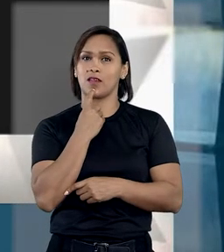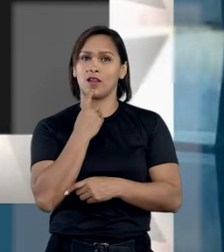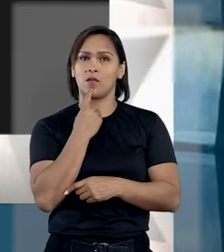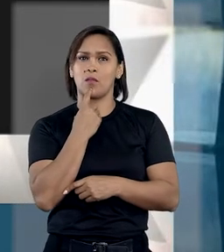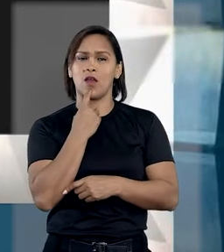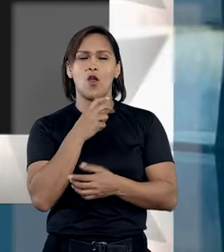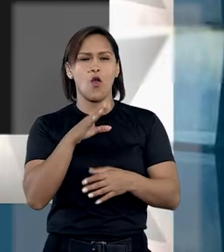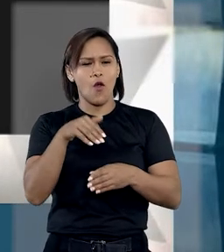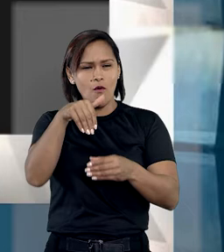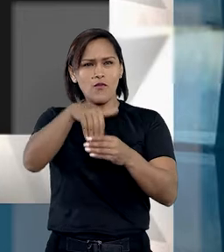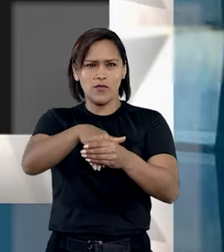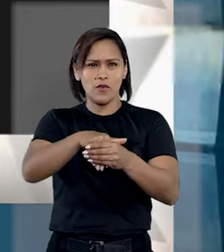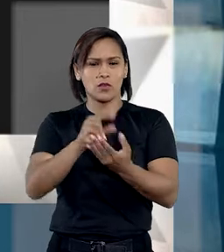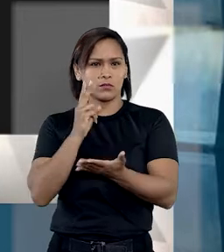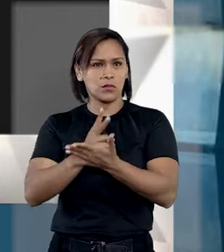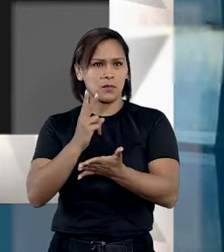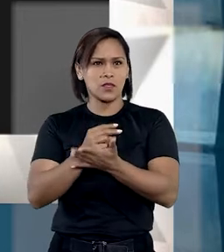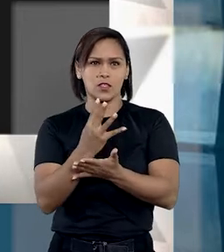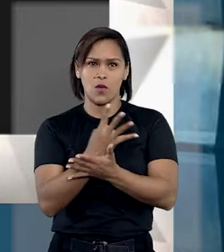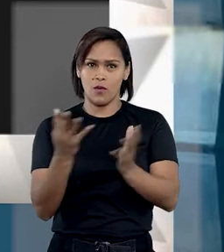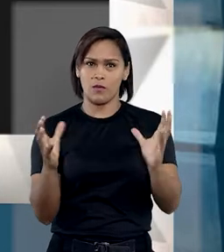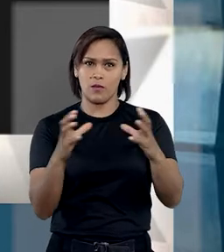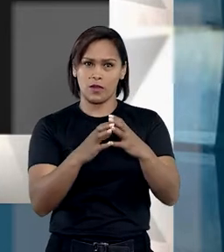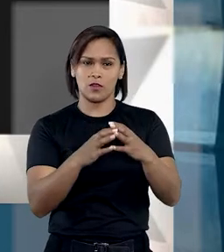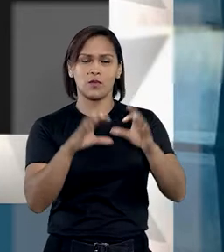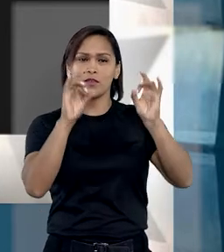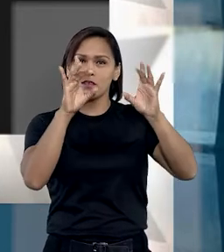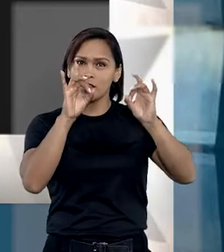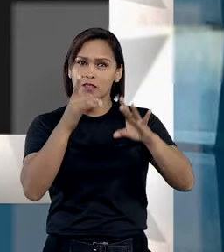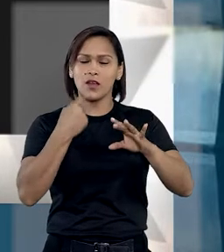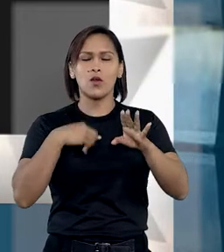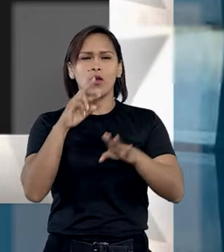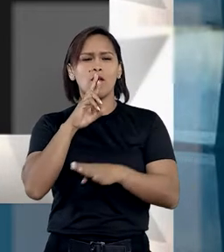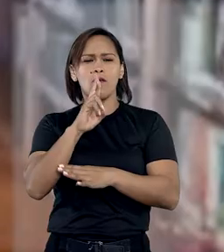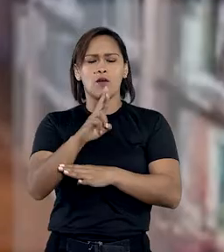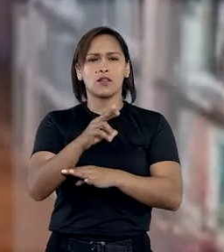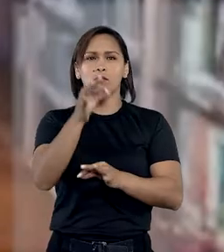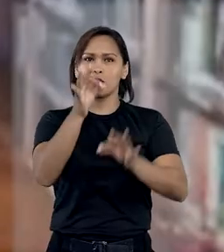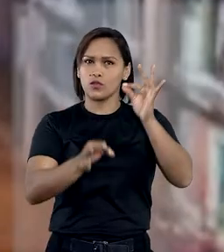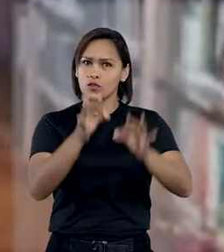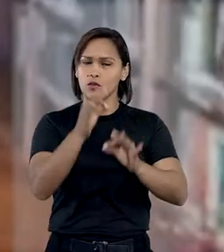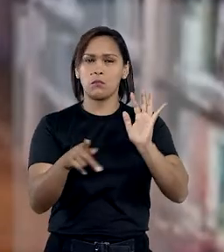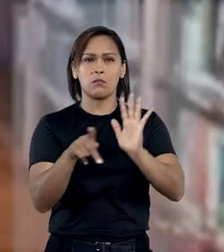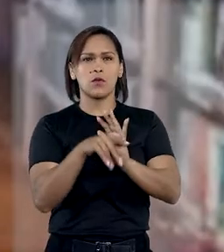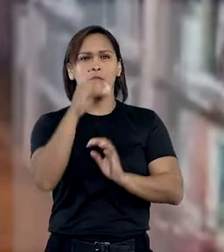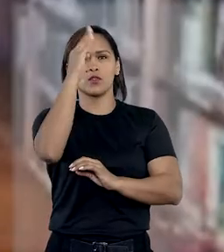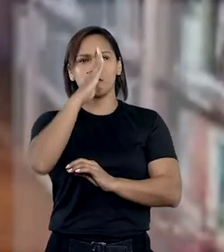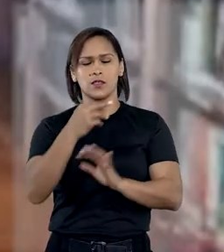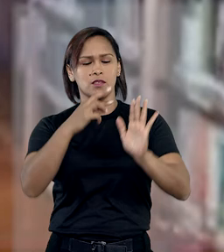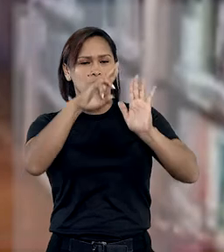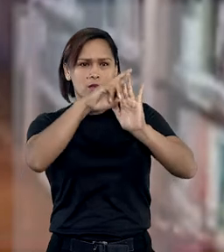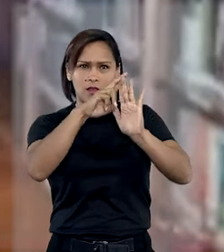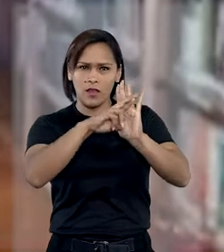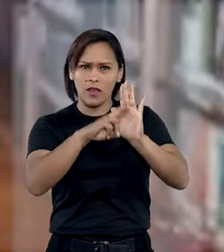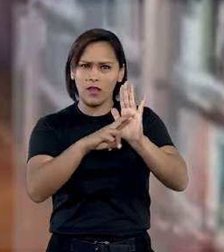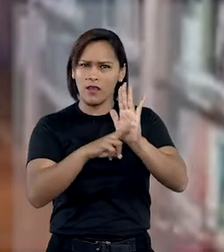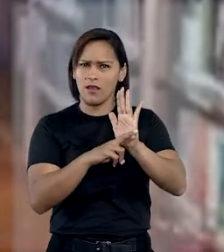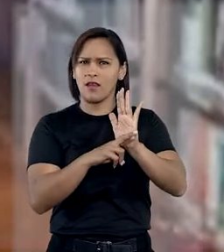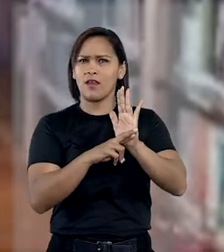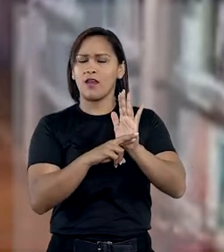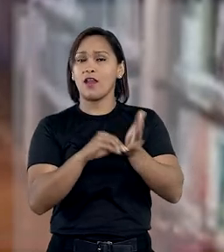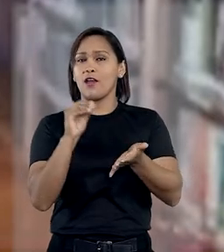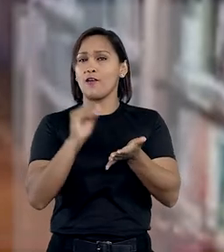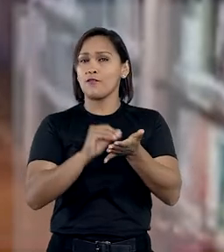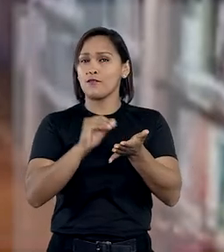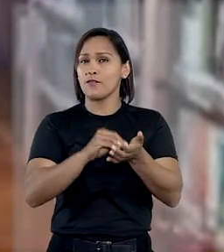Felipe Salomão, cujo voto prevaleceu na quarta turma, destacou que o ordenamento jurídico brasileiro possui regulamentação